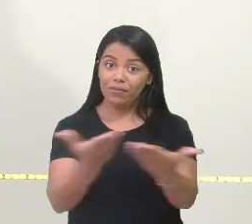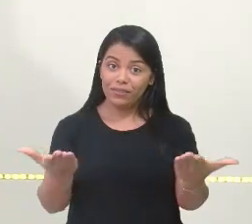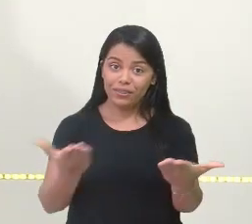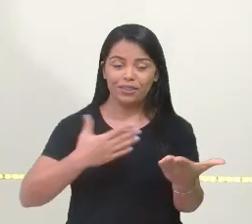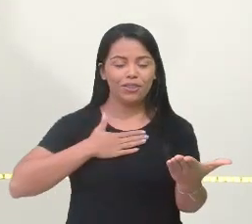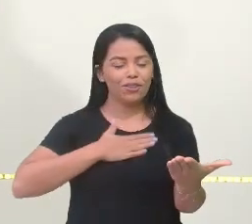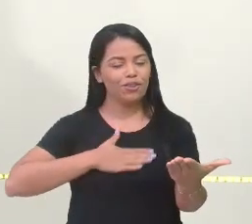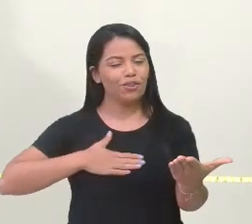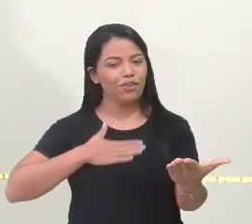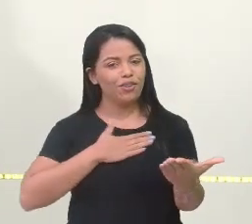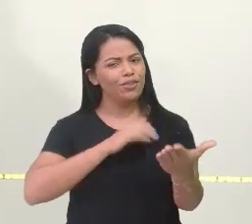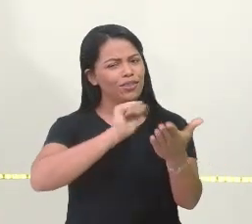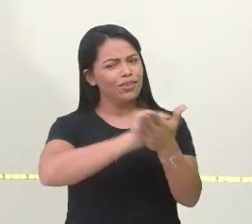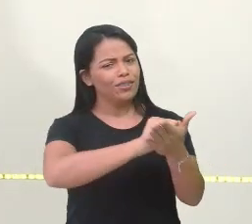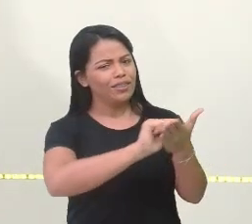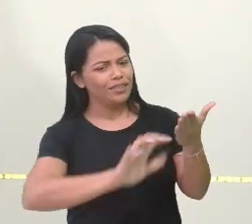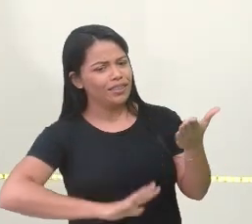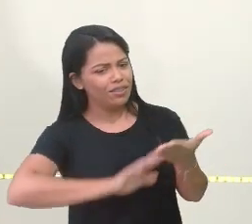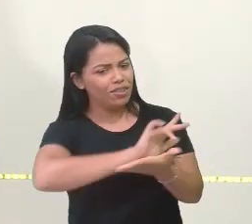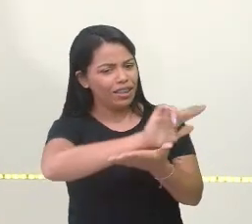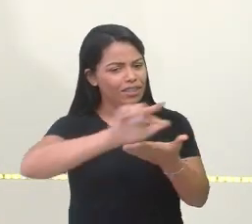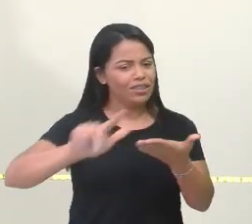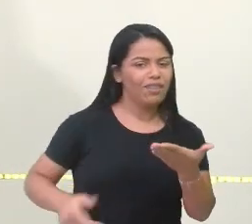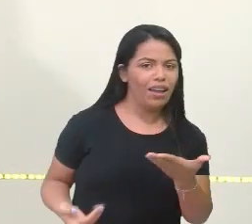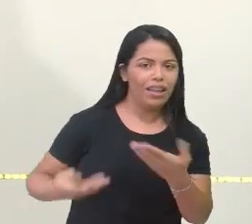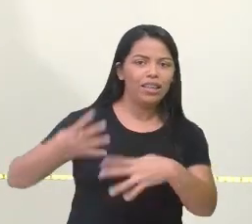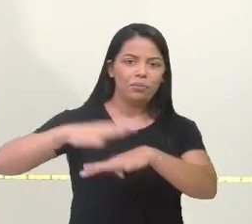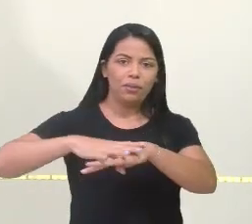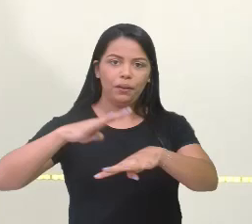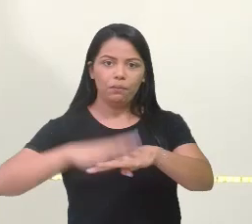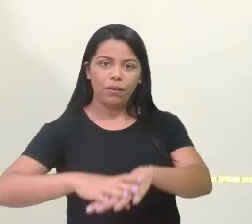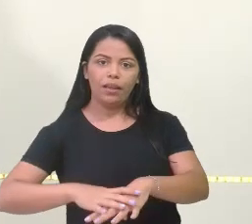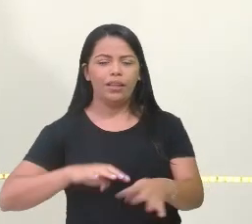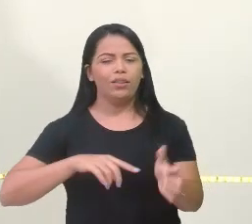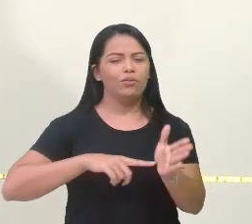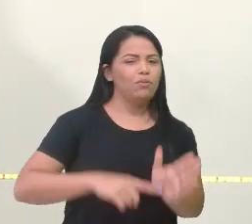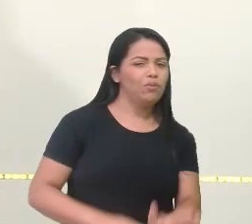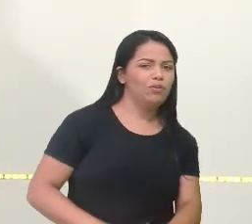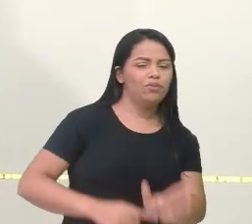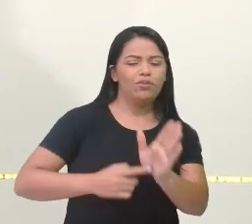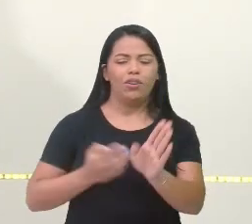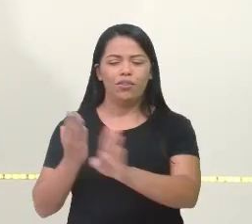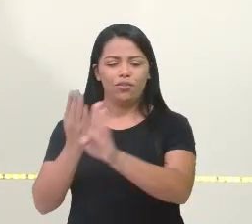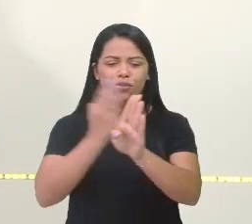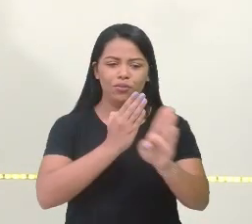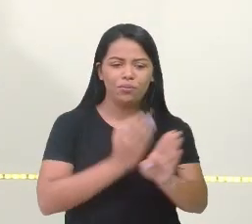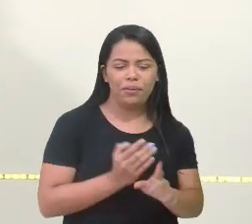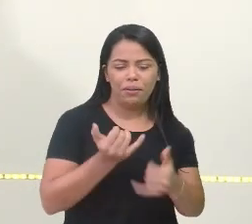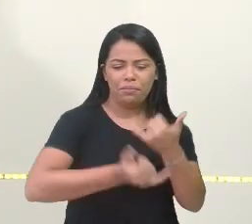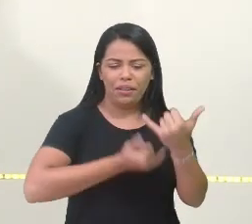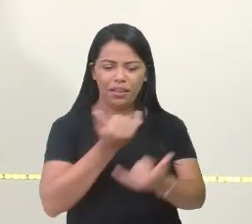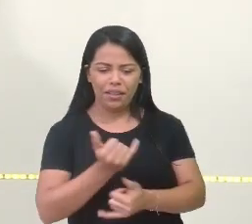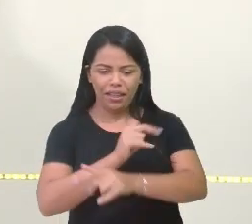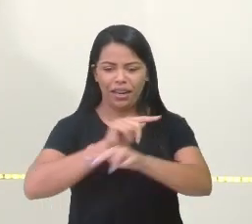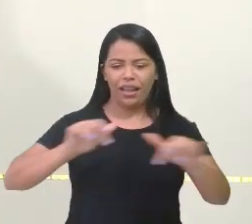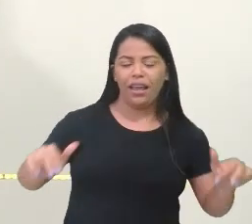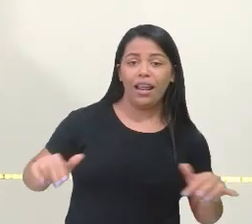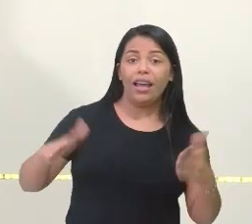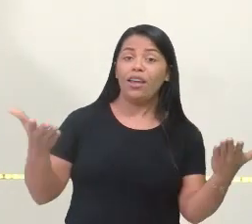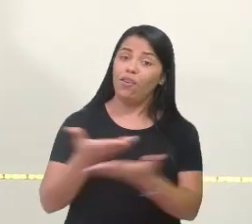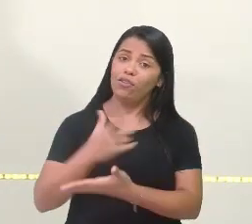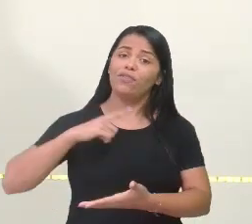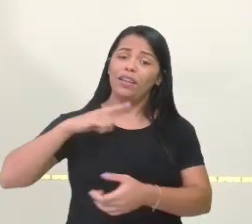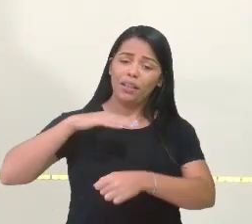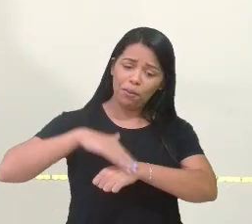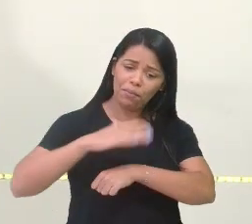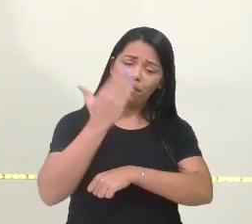gostando das atividades aqui de matemática. Estou trazendo charadas, brincadeiras e hoje tem uma charada também para